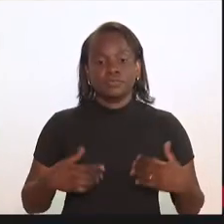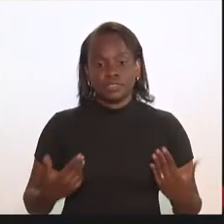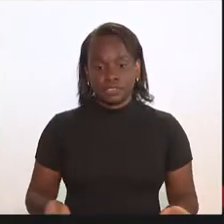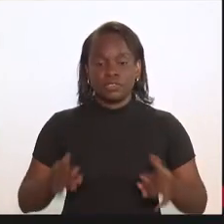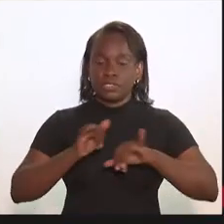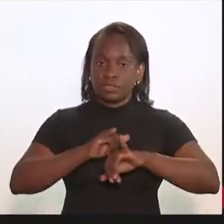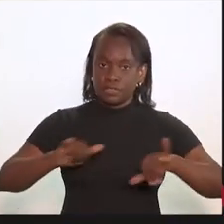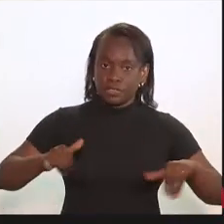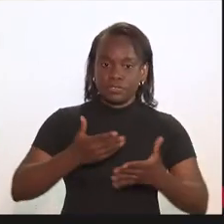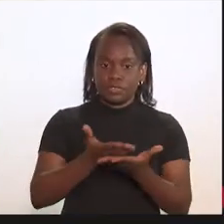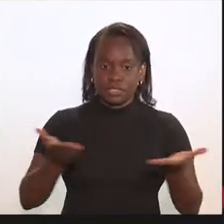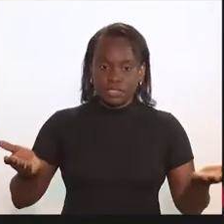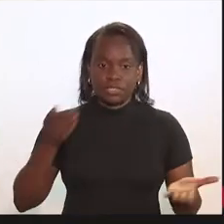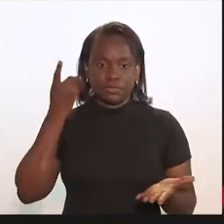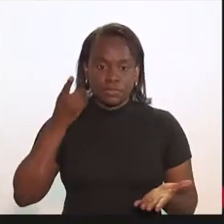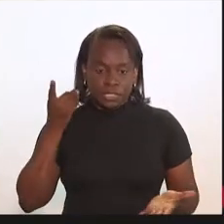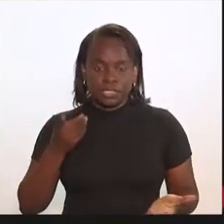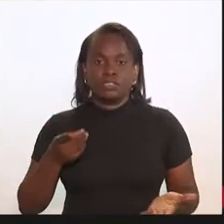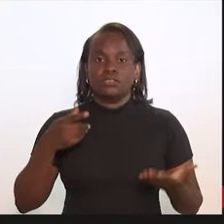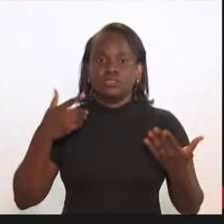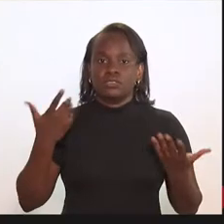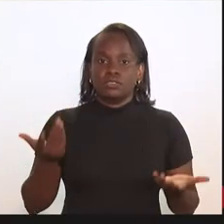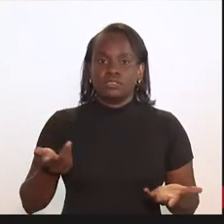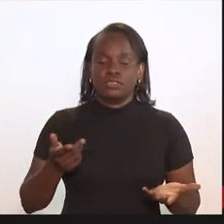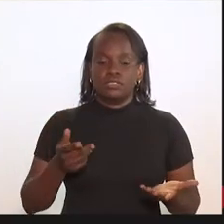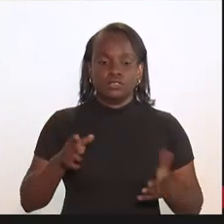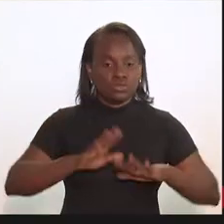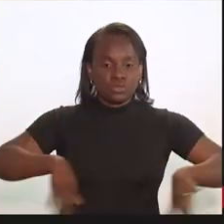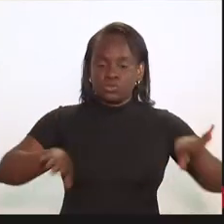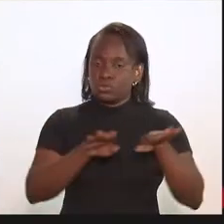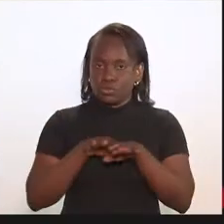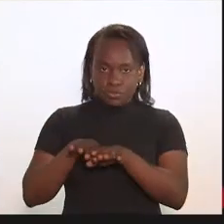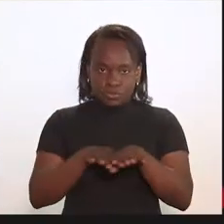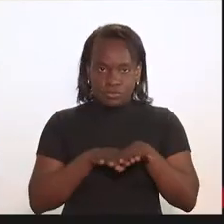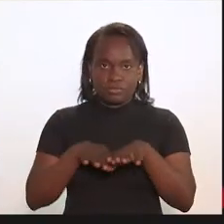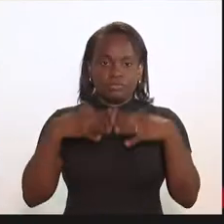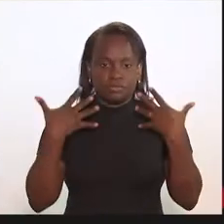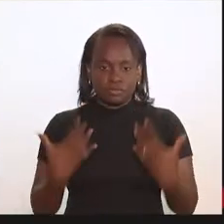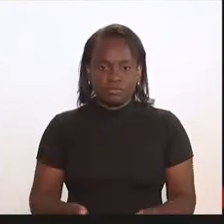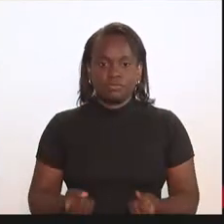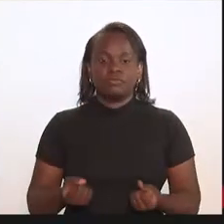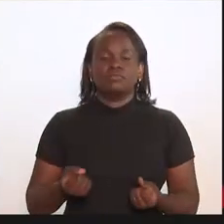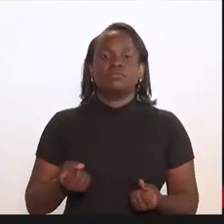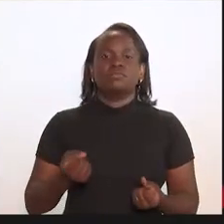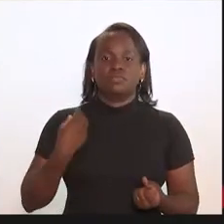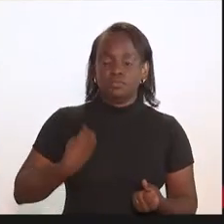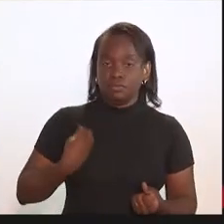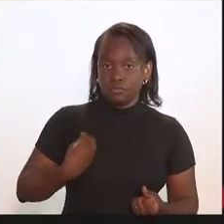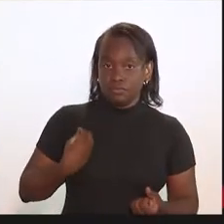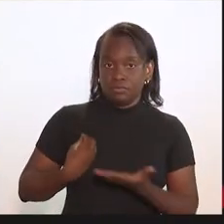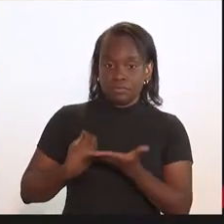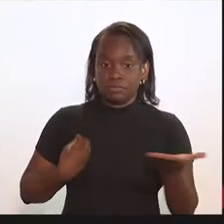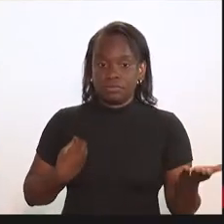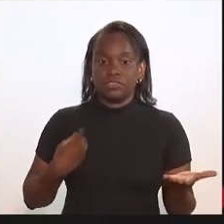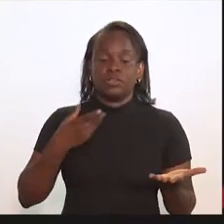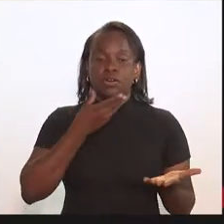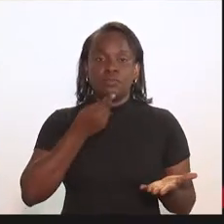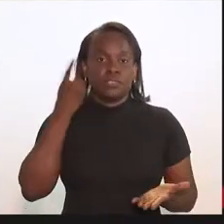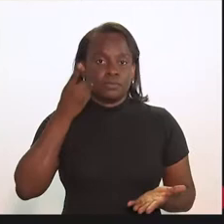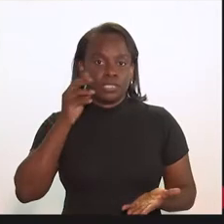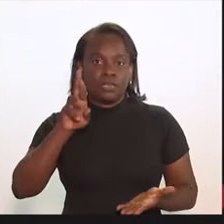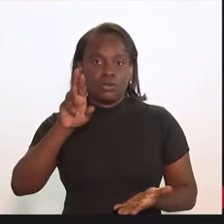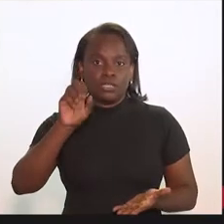Comunico, então, aos senhores deputados que foi aclamado por unanimidade dos presentes, o senhor